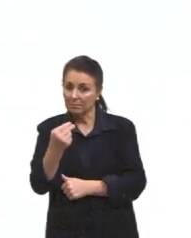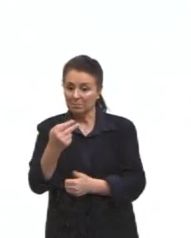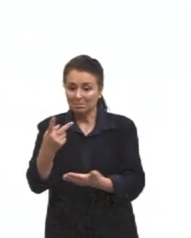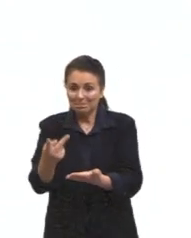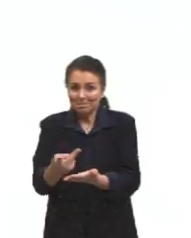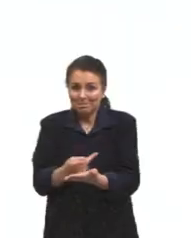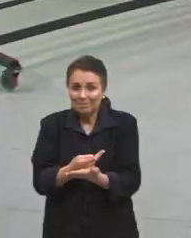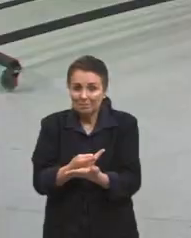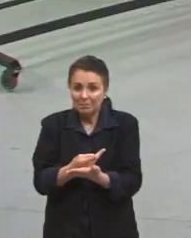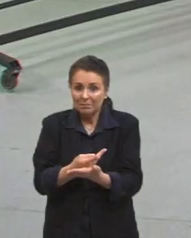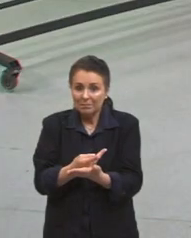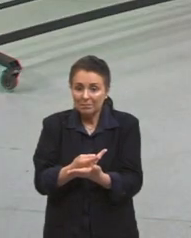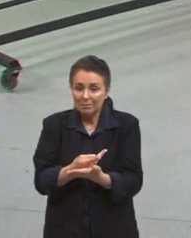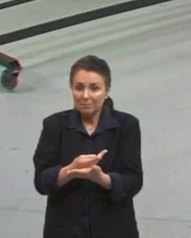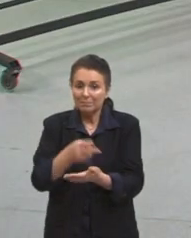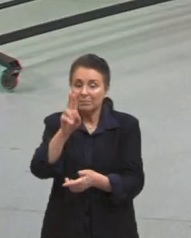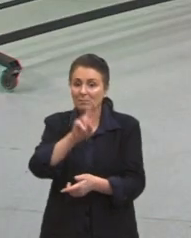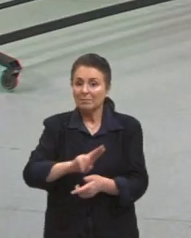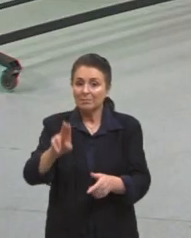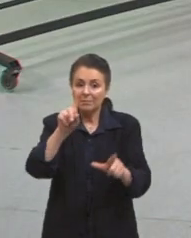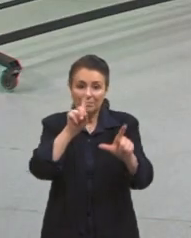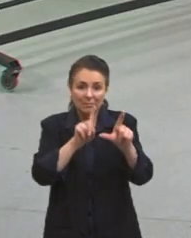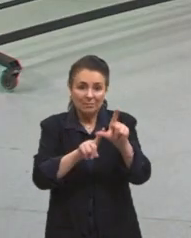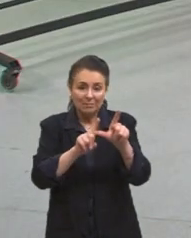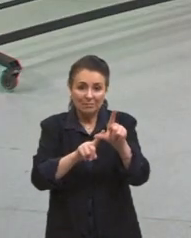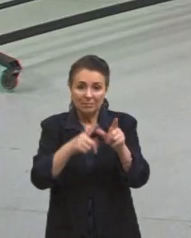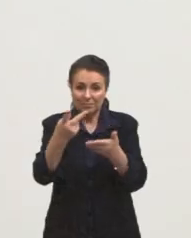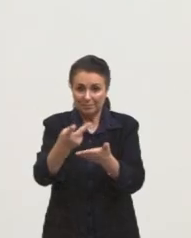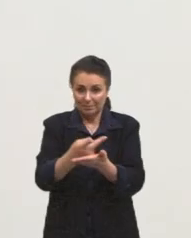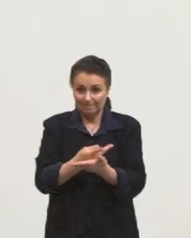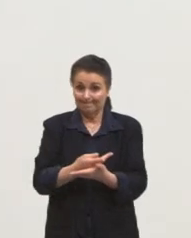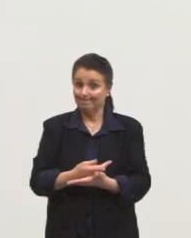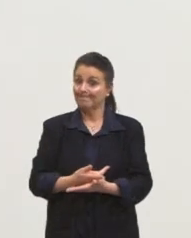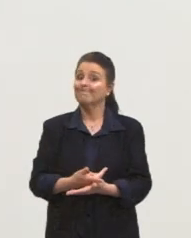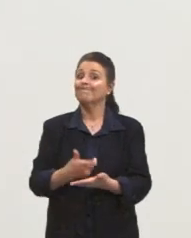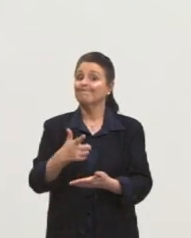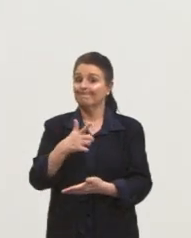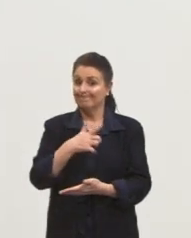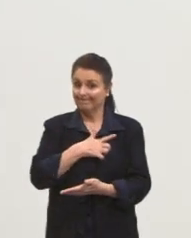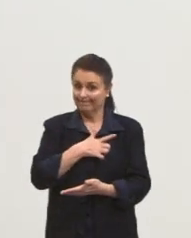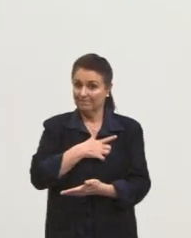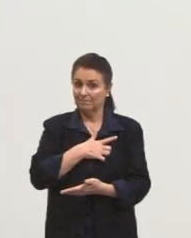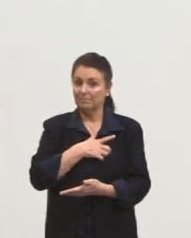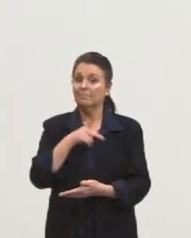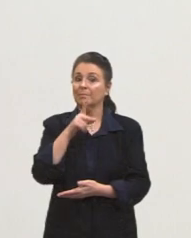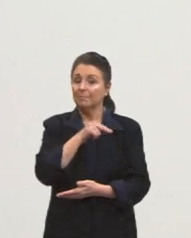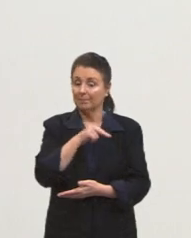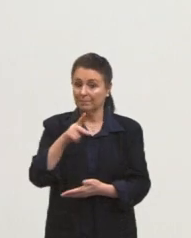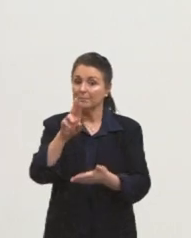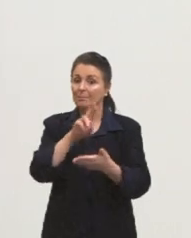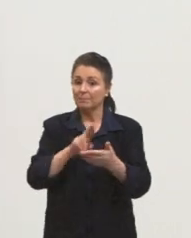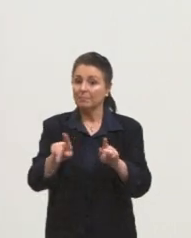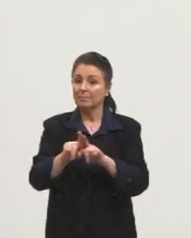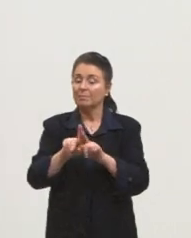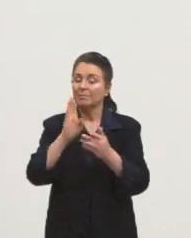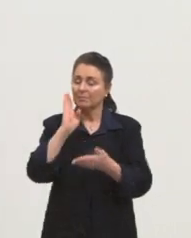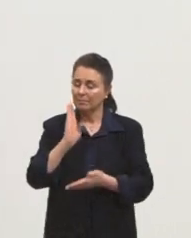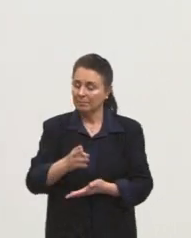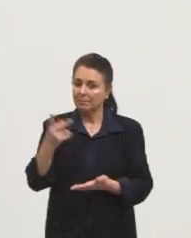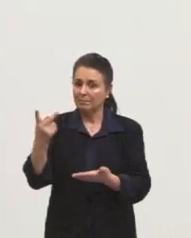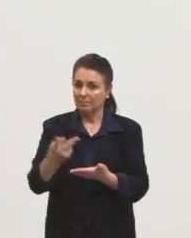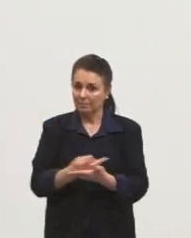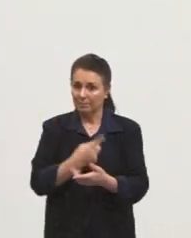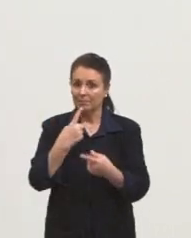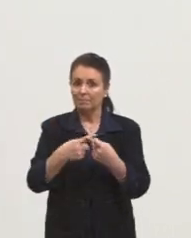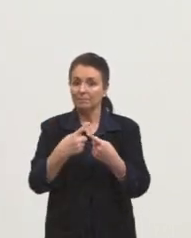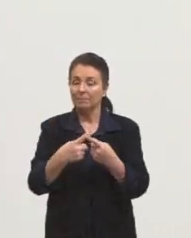trazemos termos errado para dentro e aí fica feio, né, prof? E eu mesma já tropecei muitas vezes nisso, porque a língua inglesa, ela nos pega no